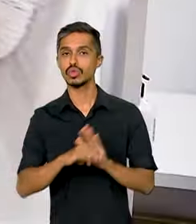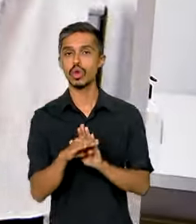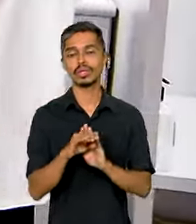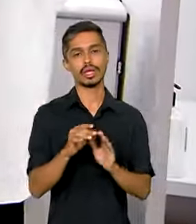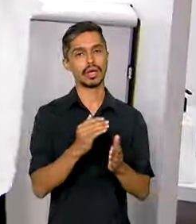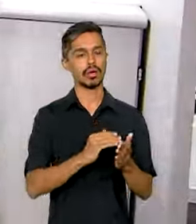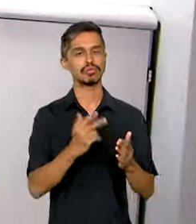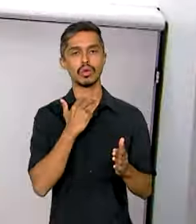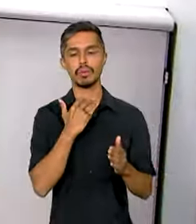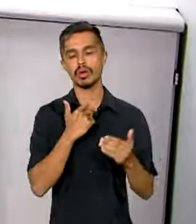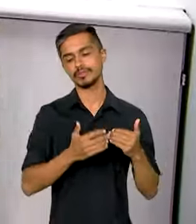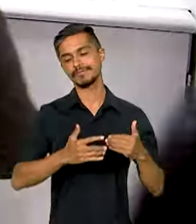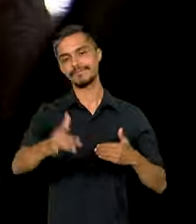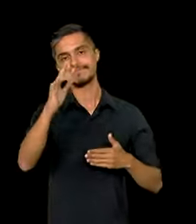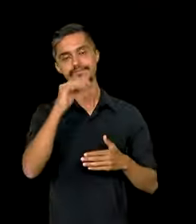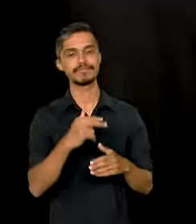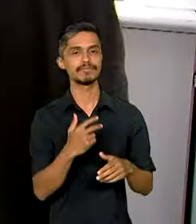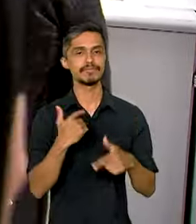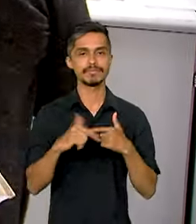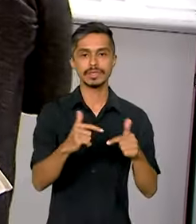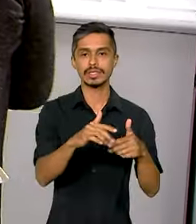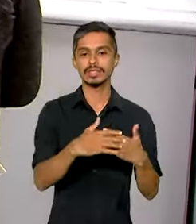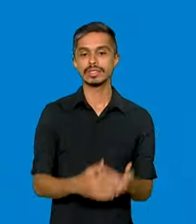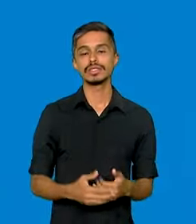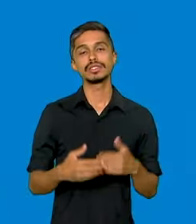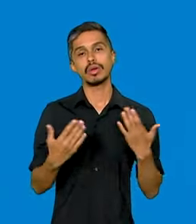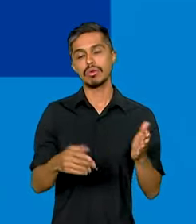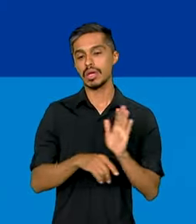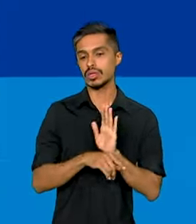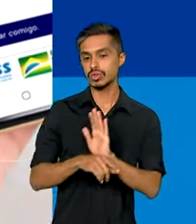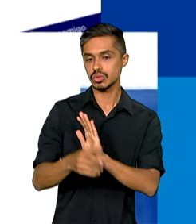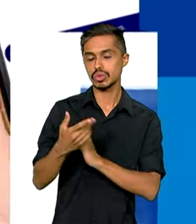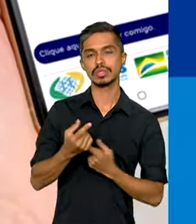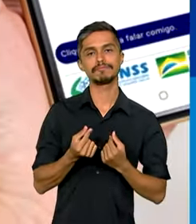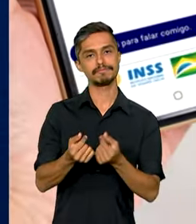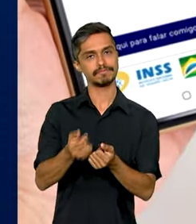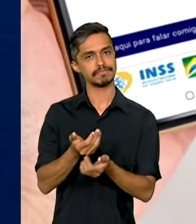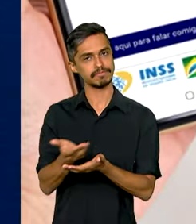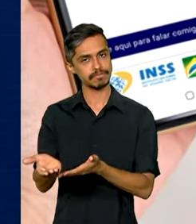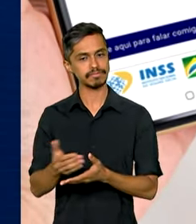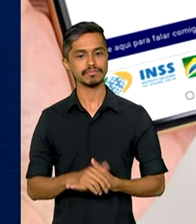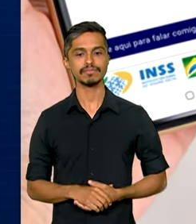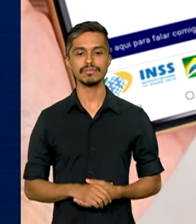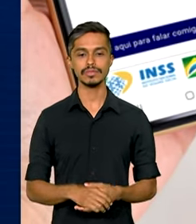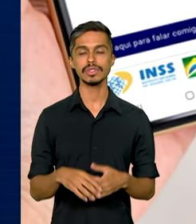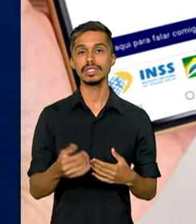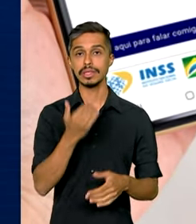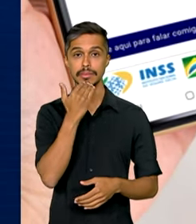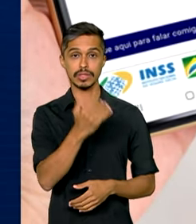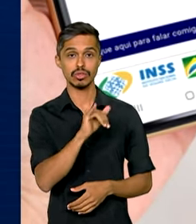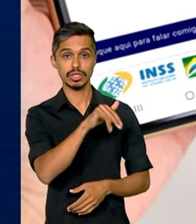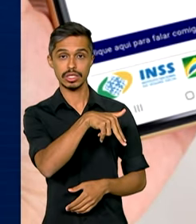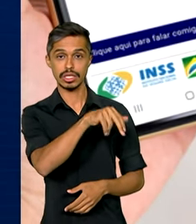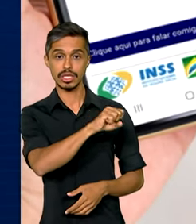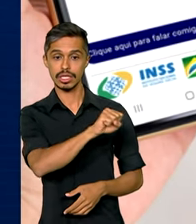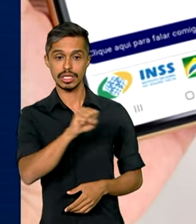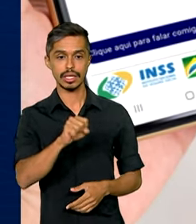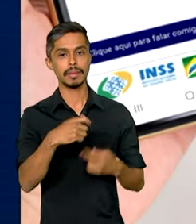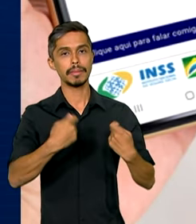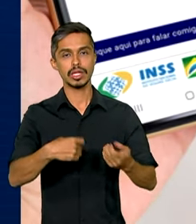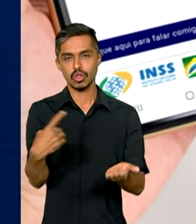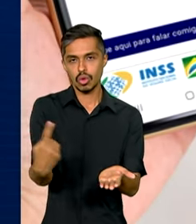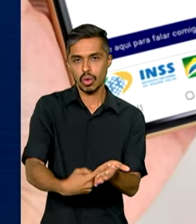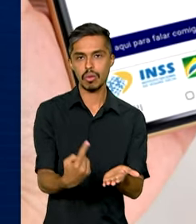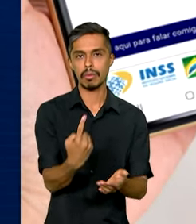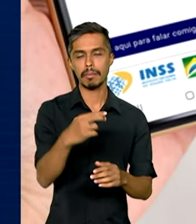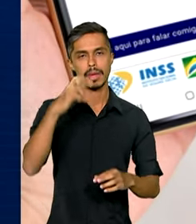e o benefício de prestação continuada. Para solicitar o benefício no INSS, é preciso marcar